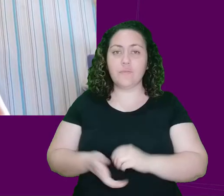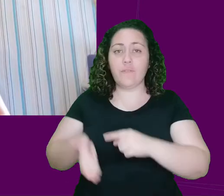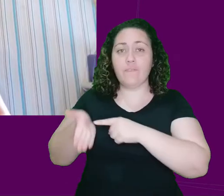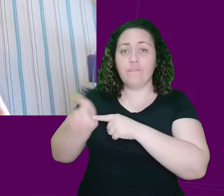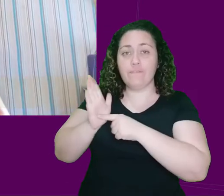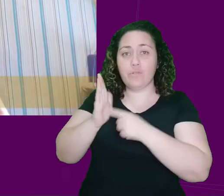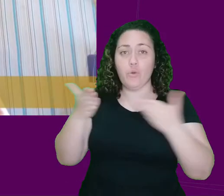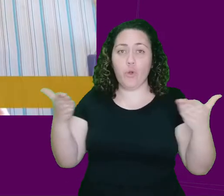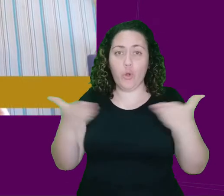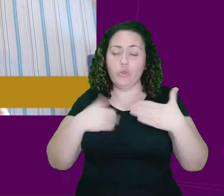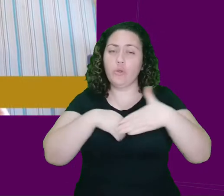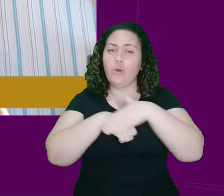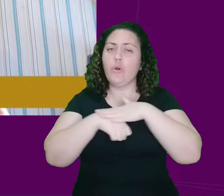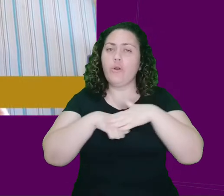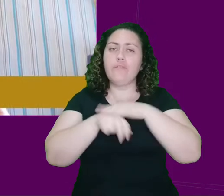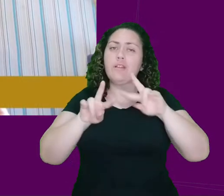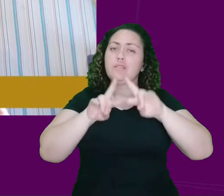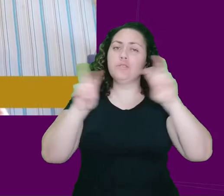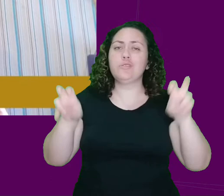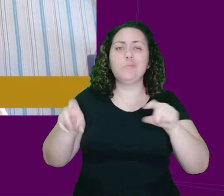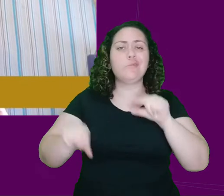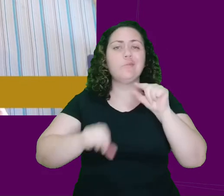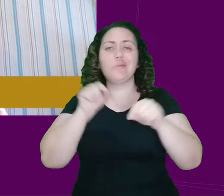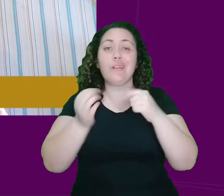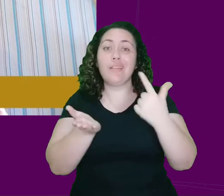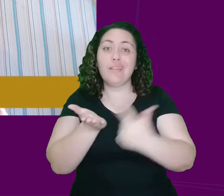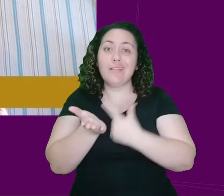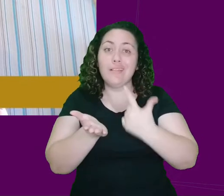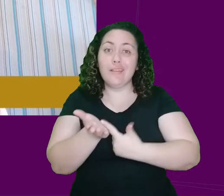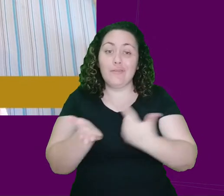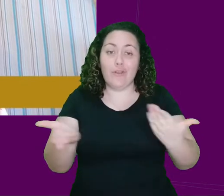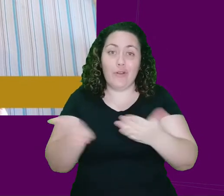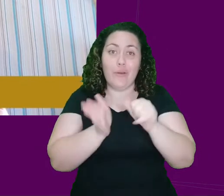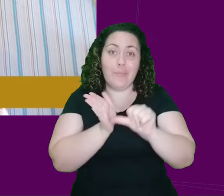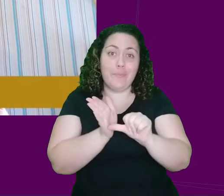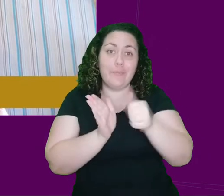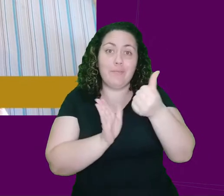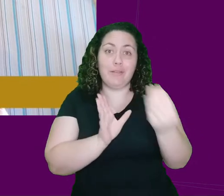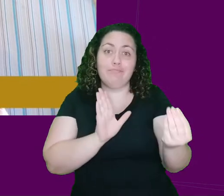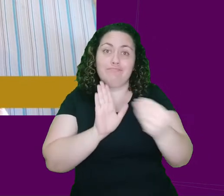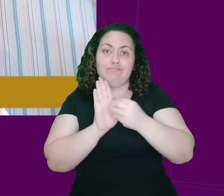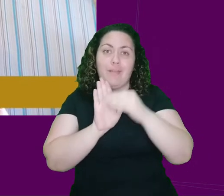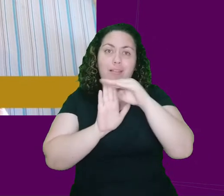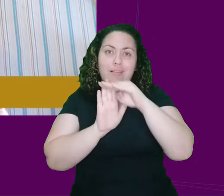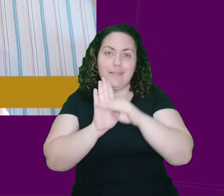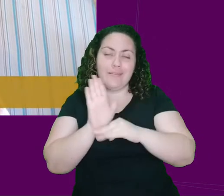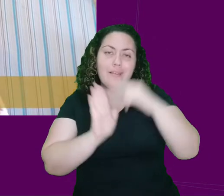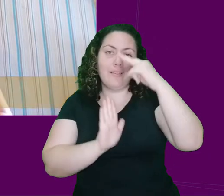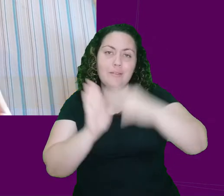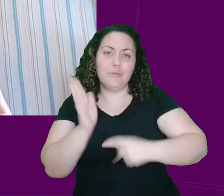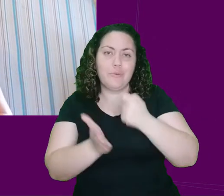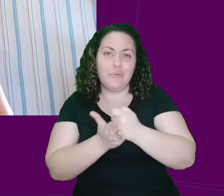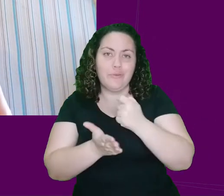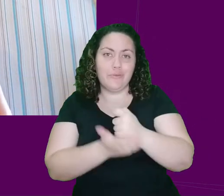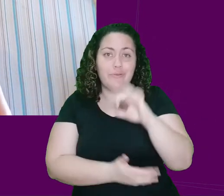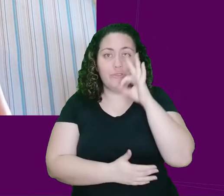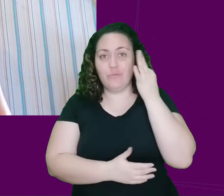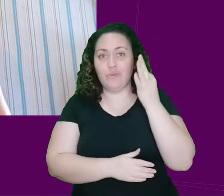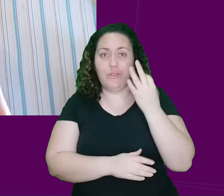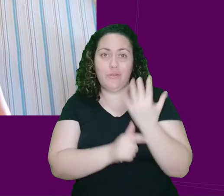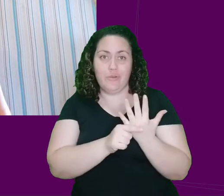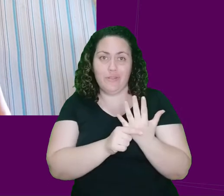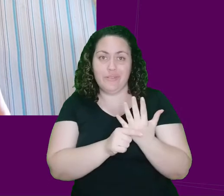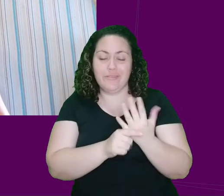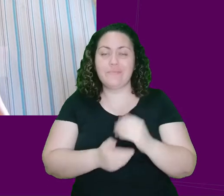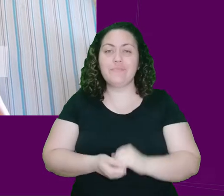No vídeo de hoje, a gente vai conversar sobre um livro que está aparecendo pela primeira vez na lista de leituras obrigatórias vestibular da